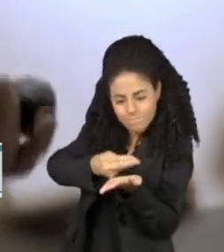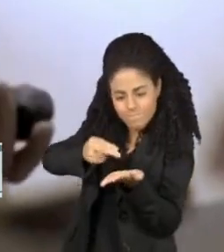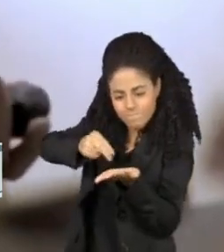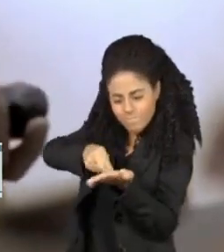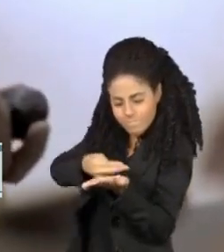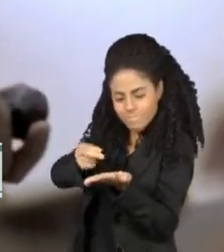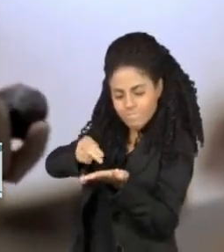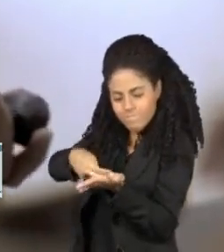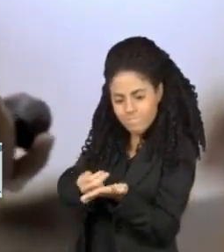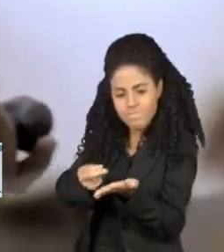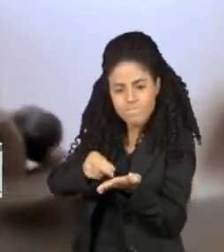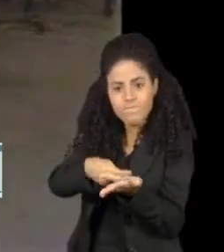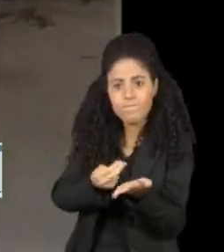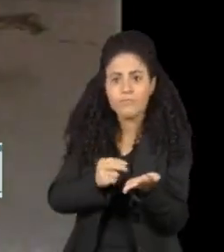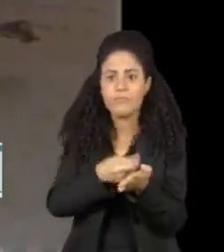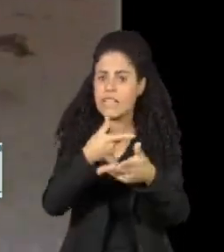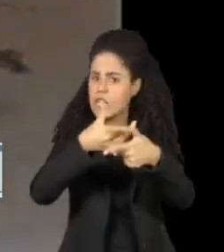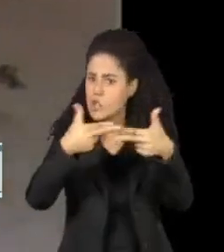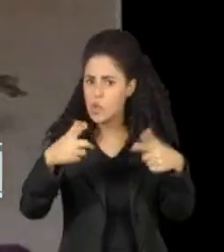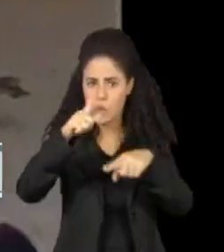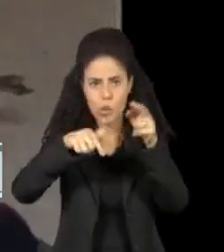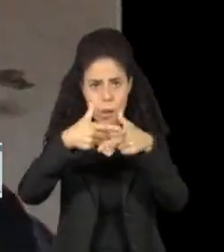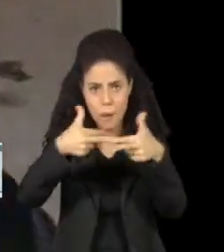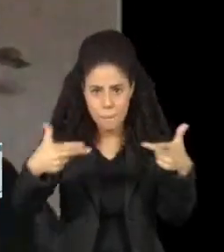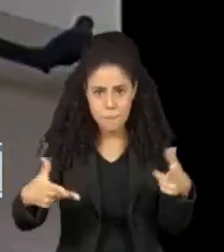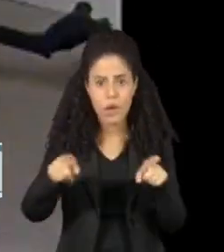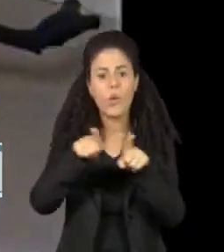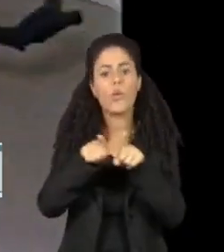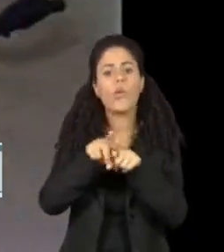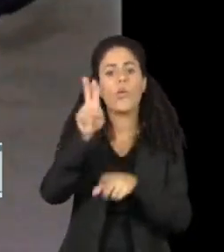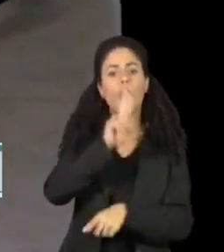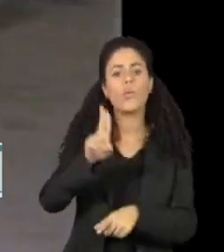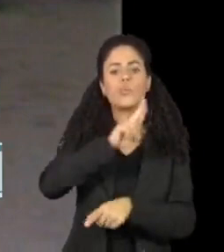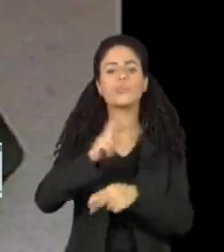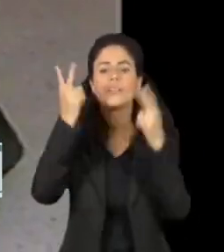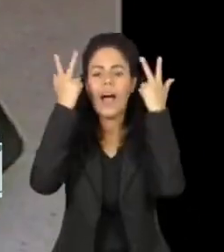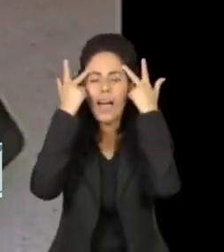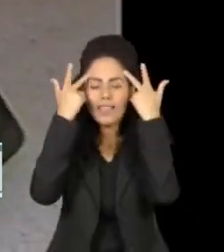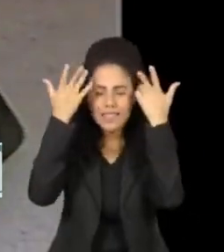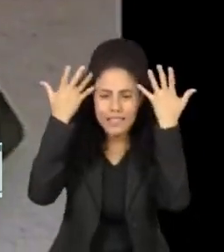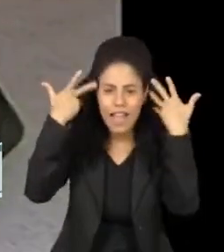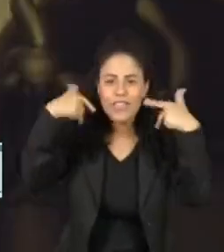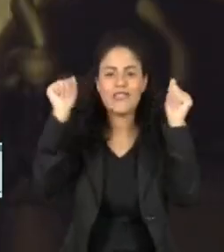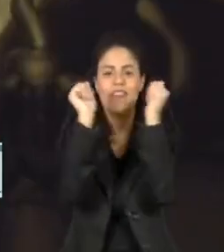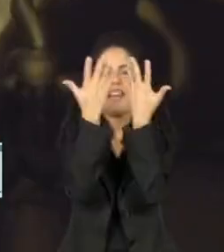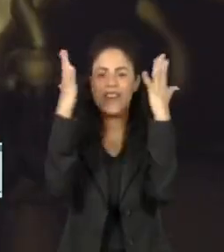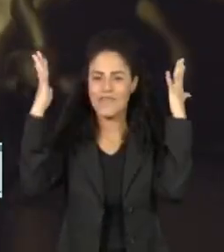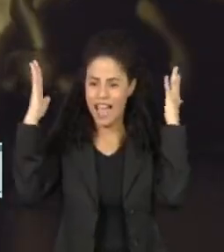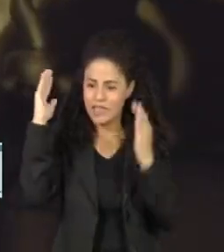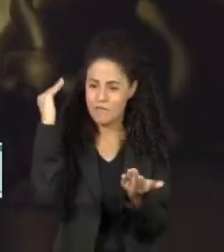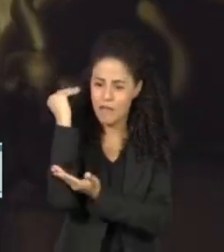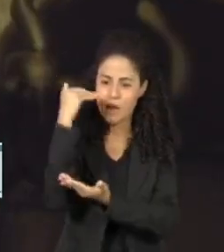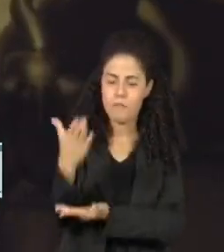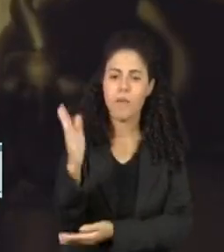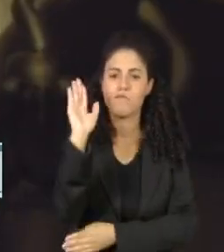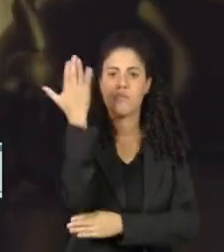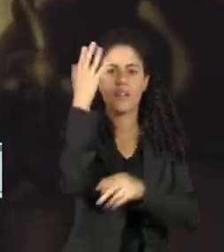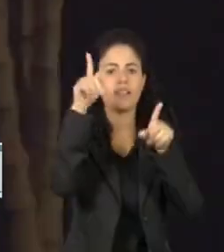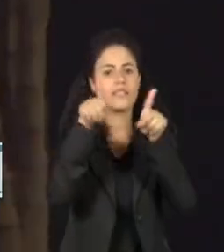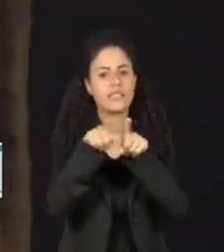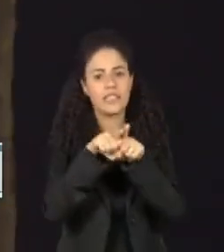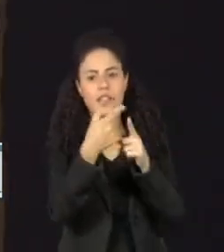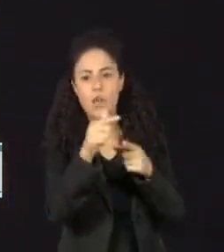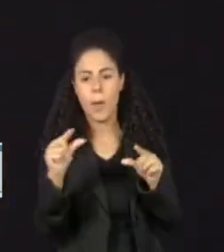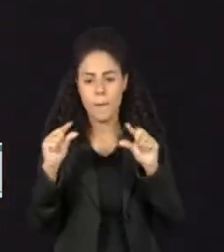fazia distinções de materiais, usando desde elementos da natureza, como galhos de árvore, a produtos industriais,